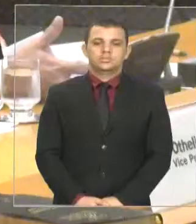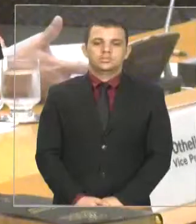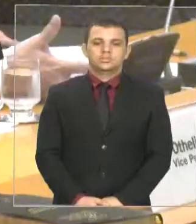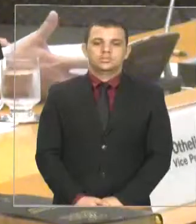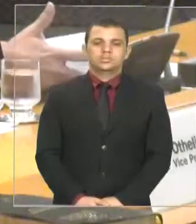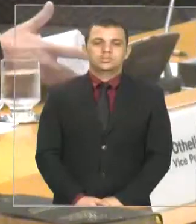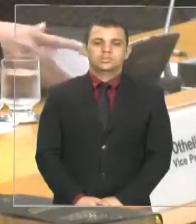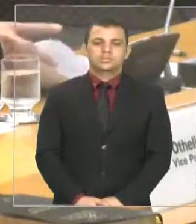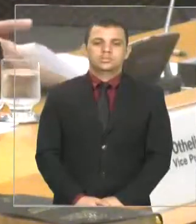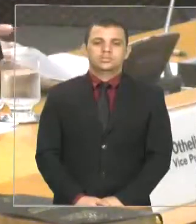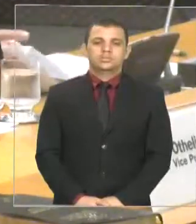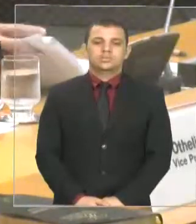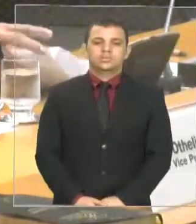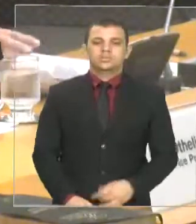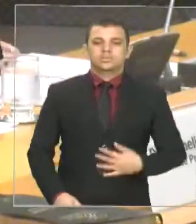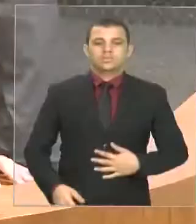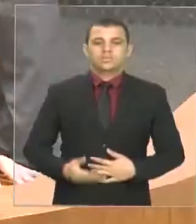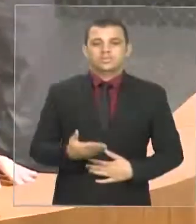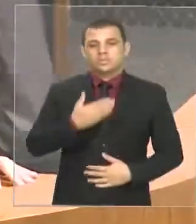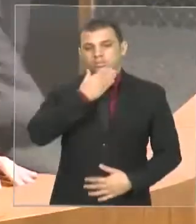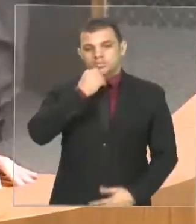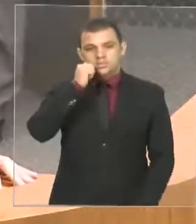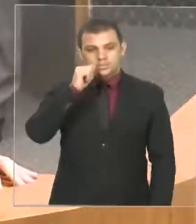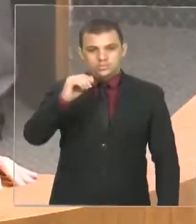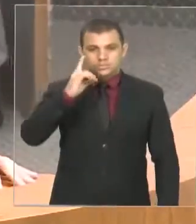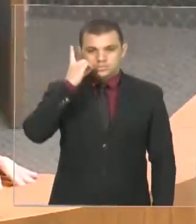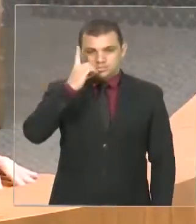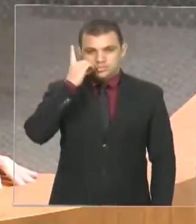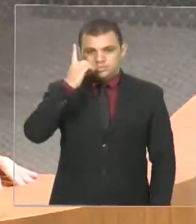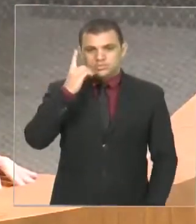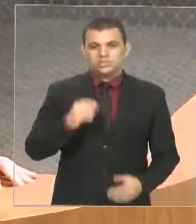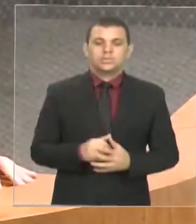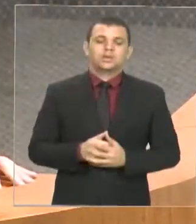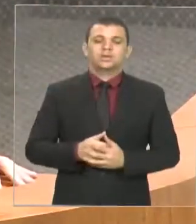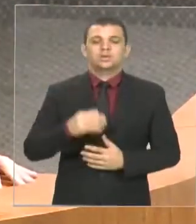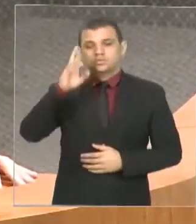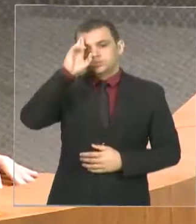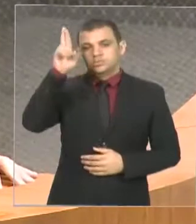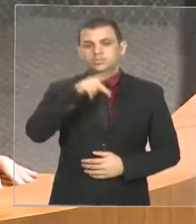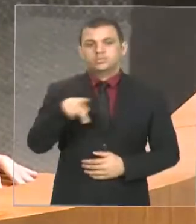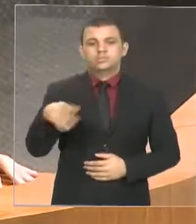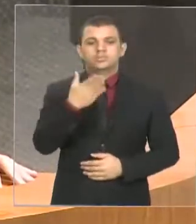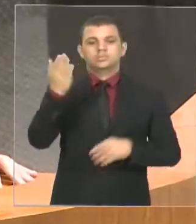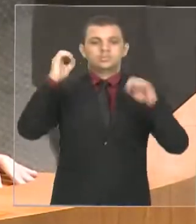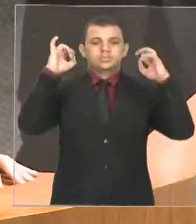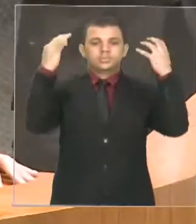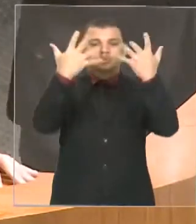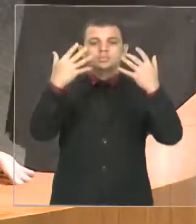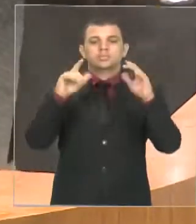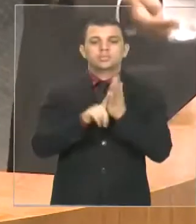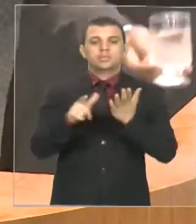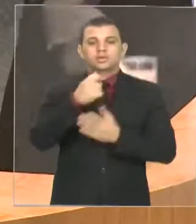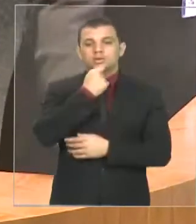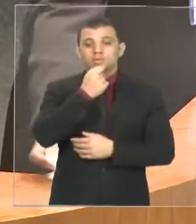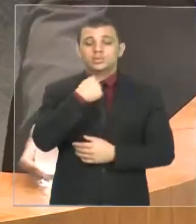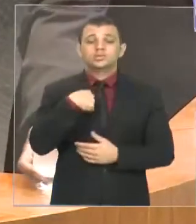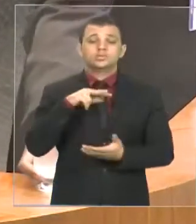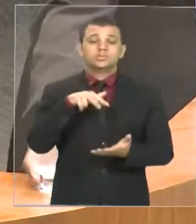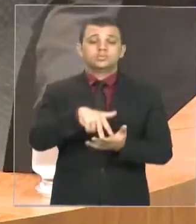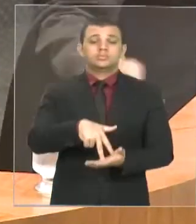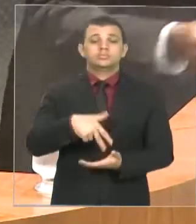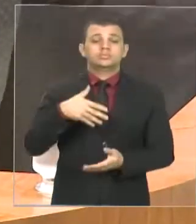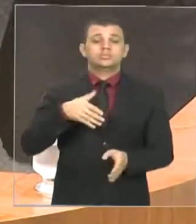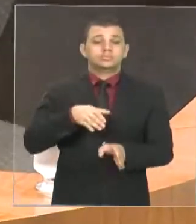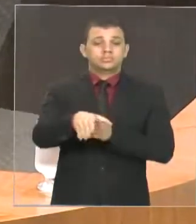Senhor presidente, senhoras e senhores deputados, galeria, imprensa, eu venho aqui para encaminhar essa votação, senhor presidente, e